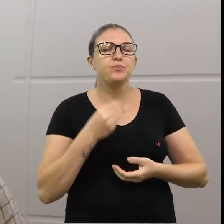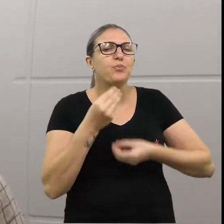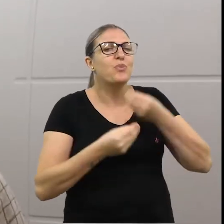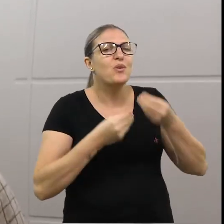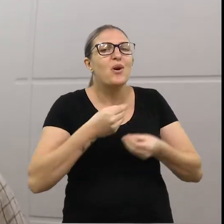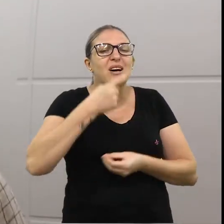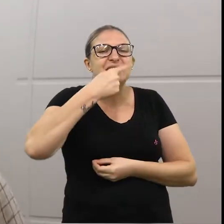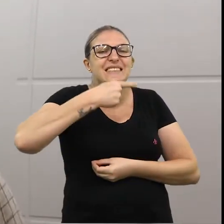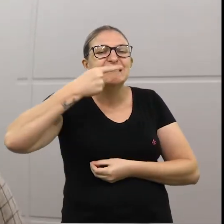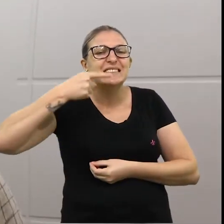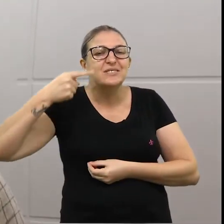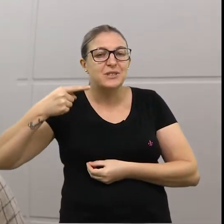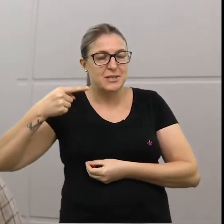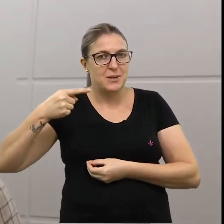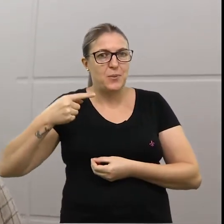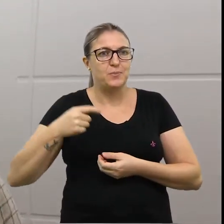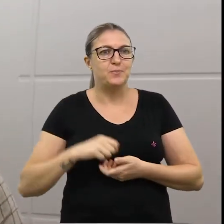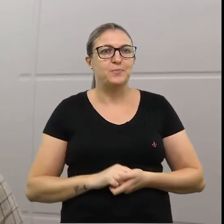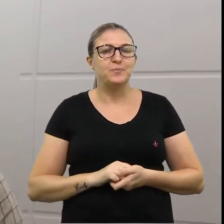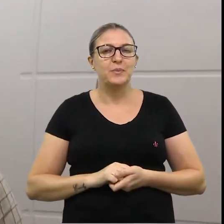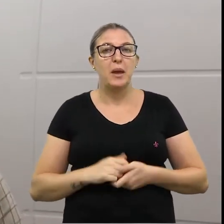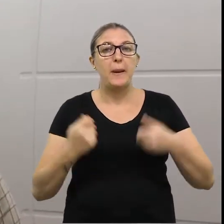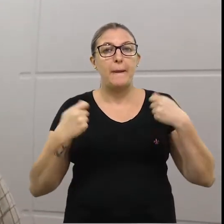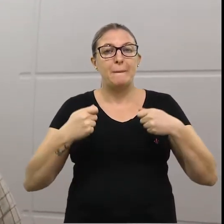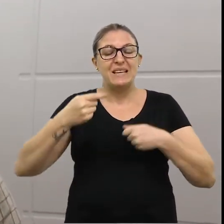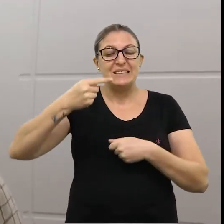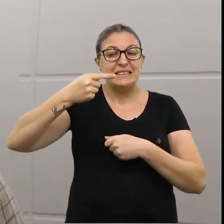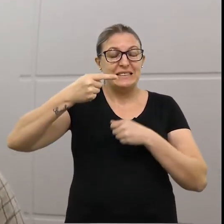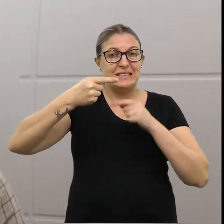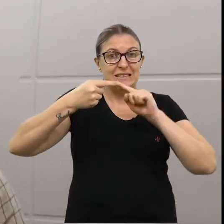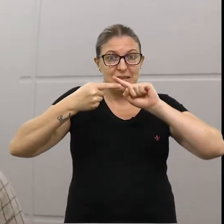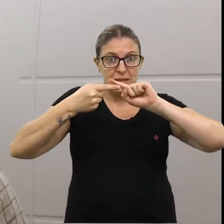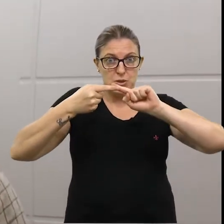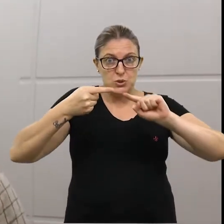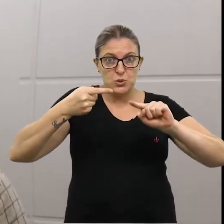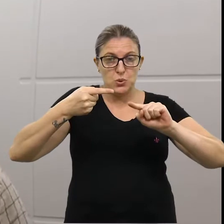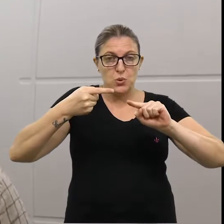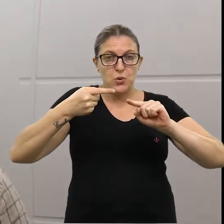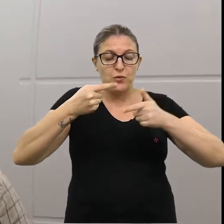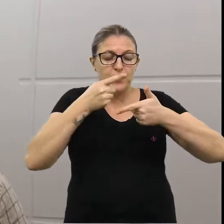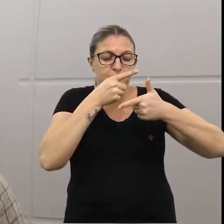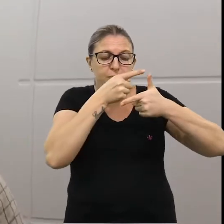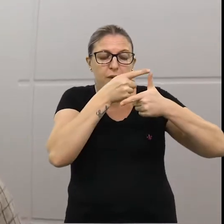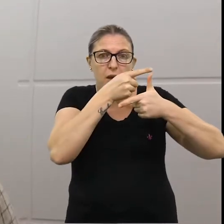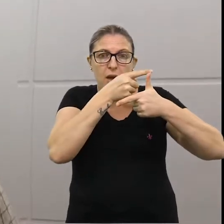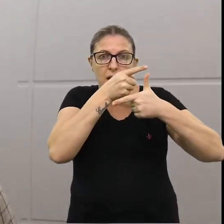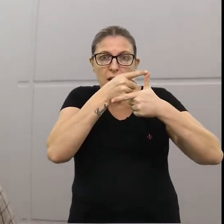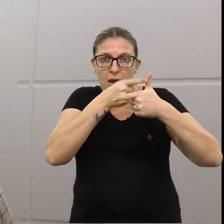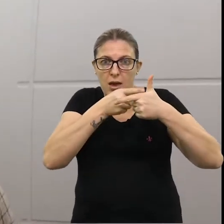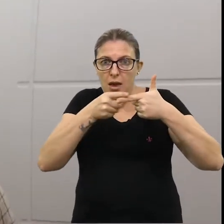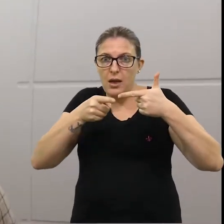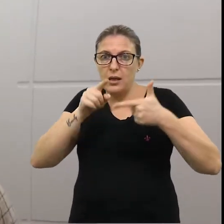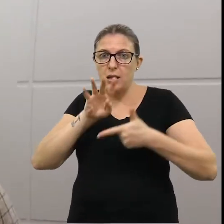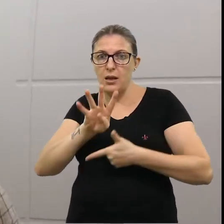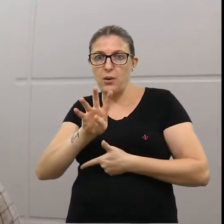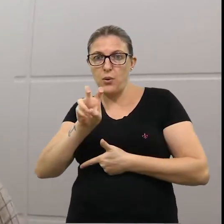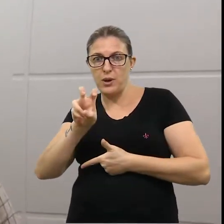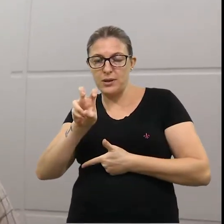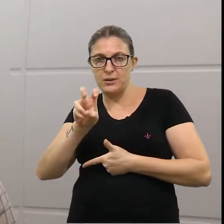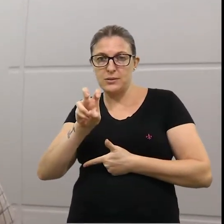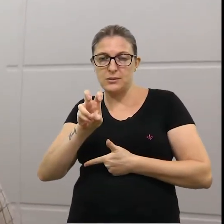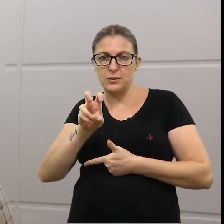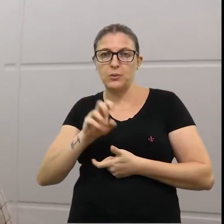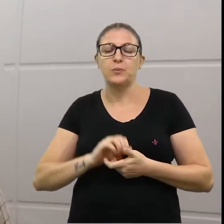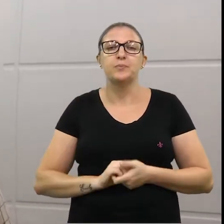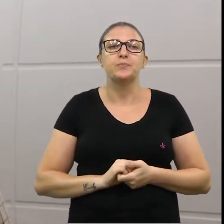técnica de escovação consiste em um posicionamento da escova perante a superfície dentária num ângulo de